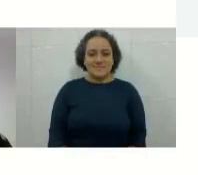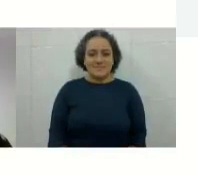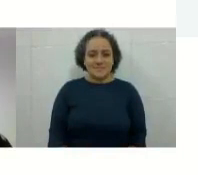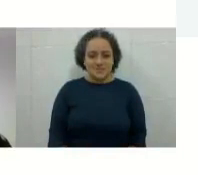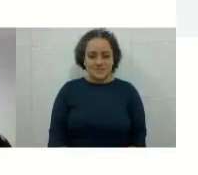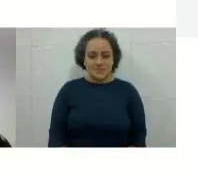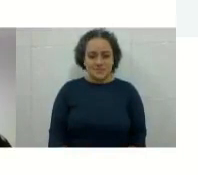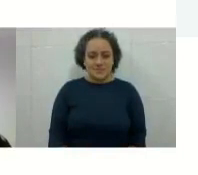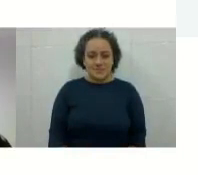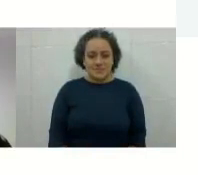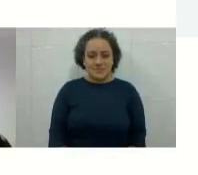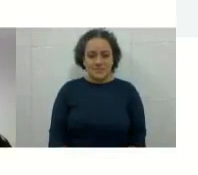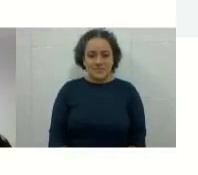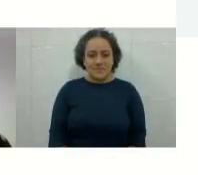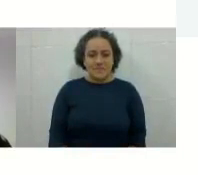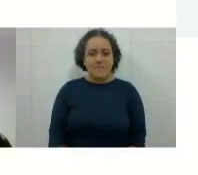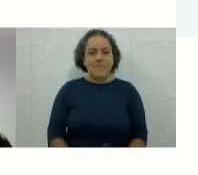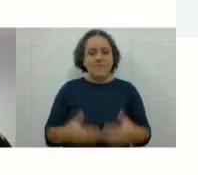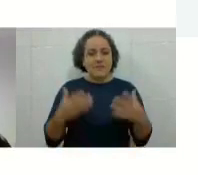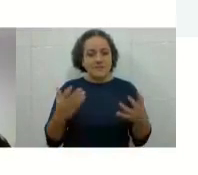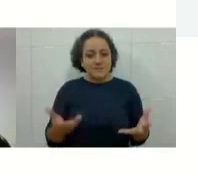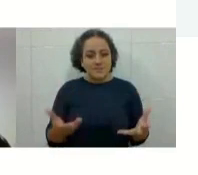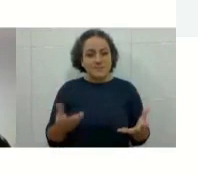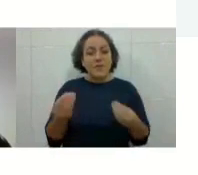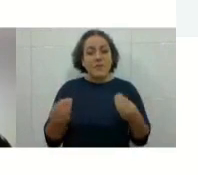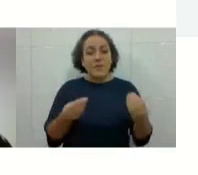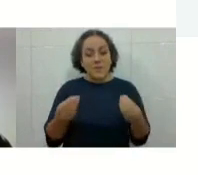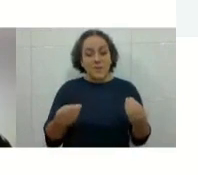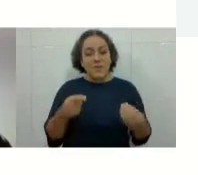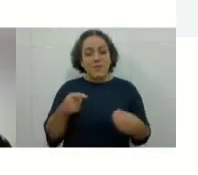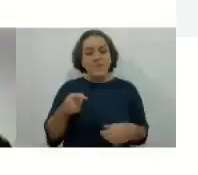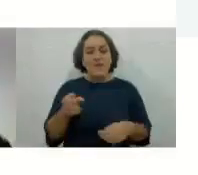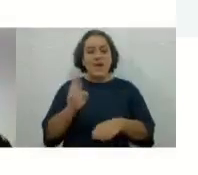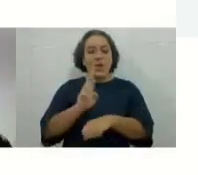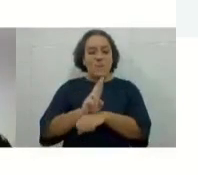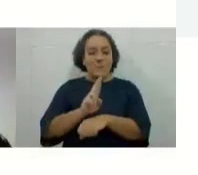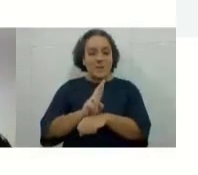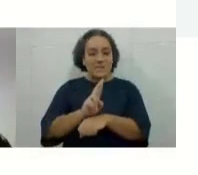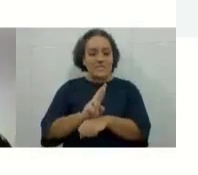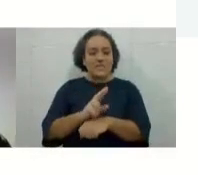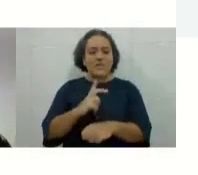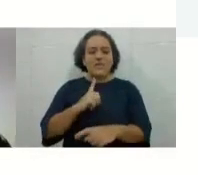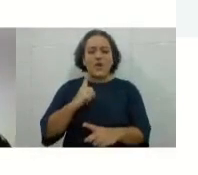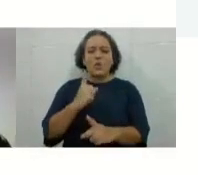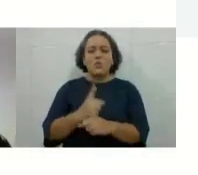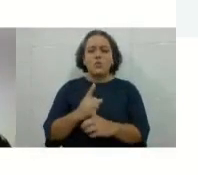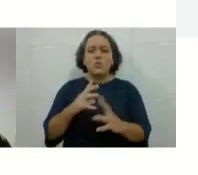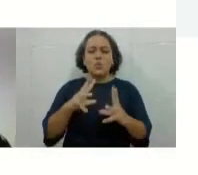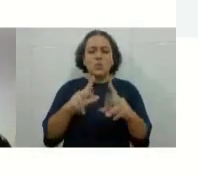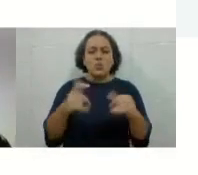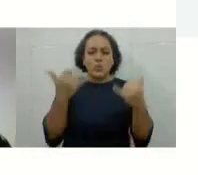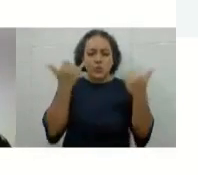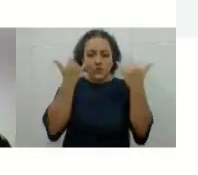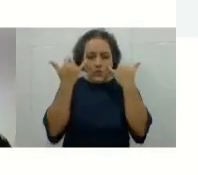Bom, sobre a recuperação, vocês vão encontrar todos os informes e as